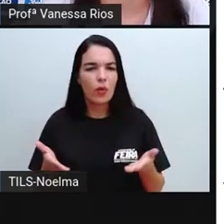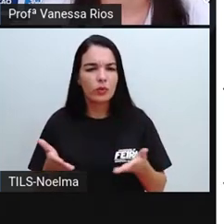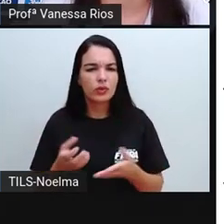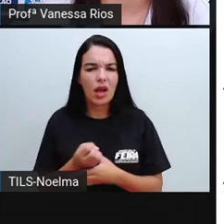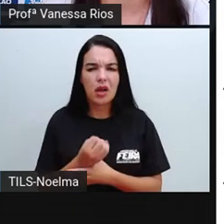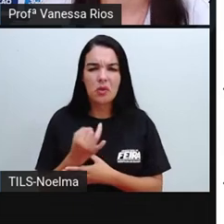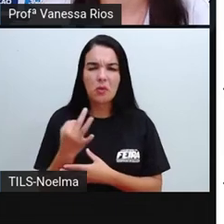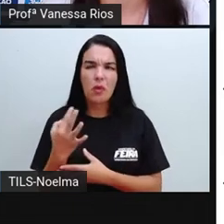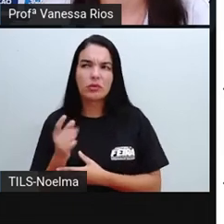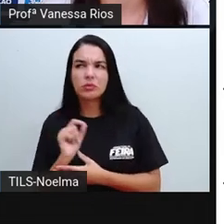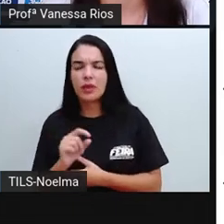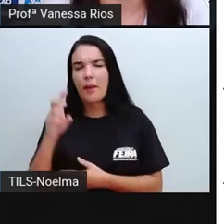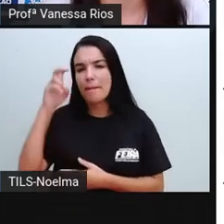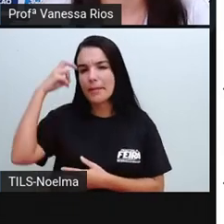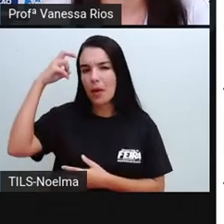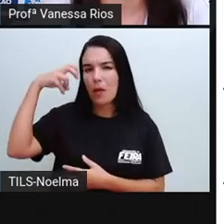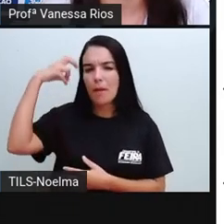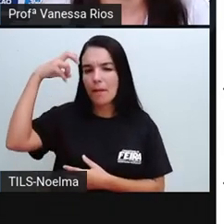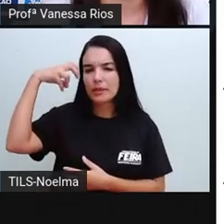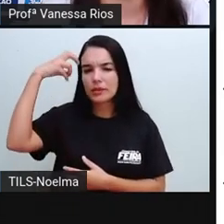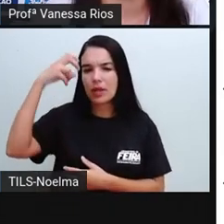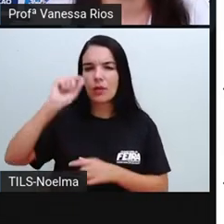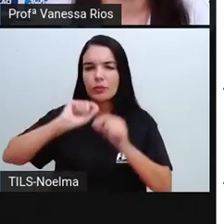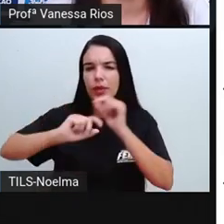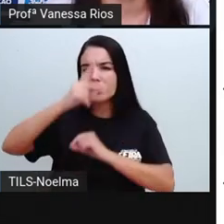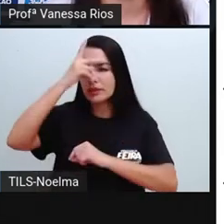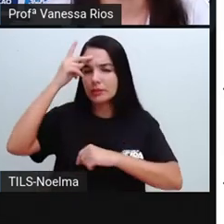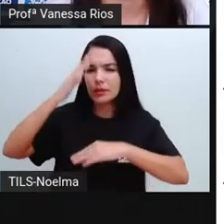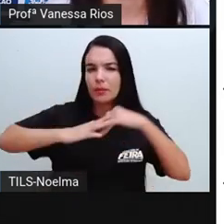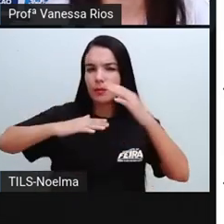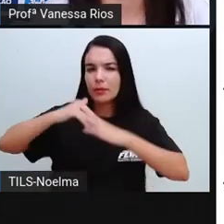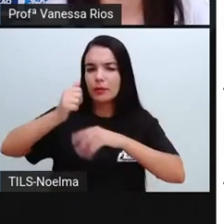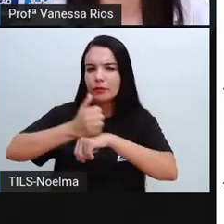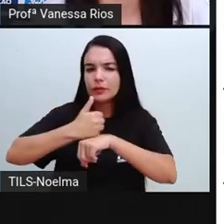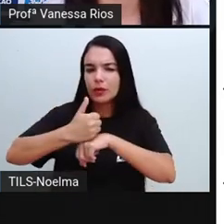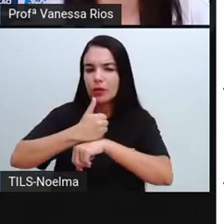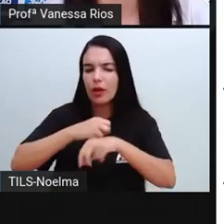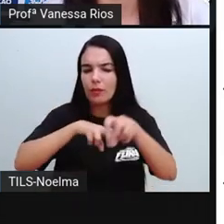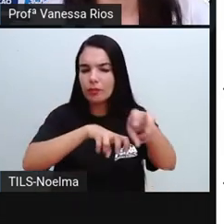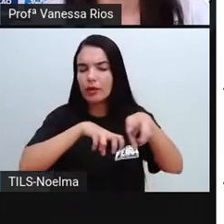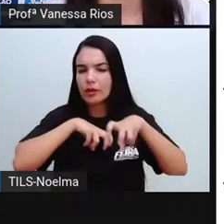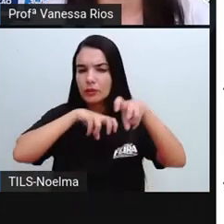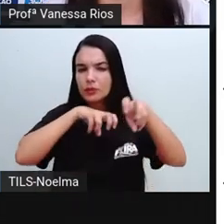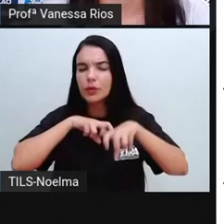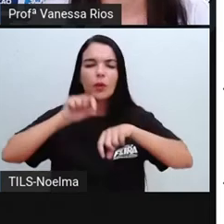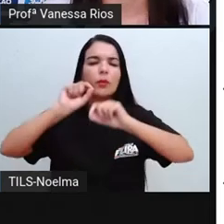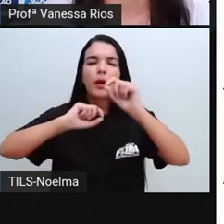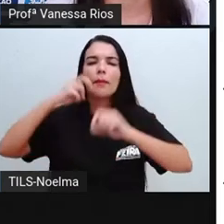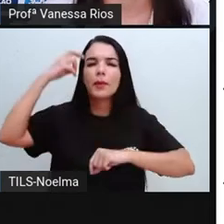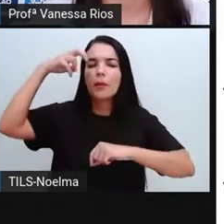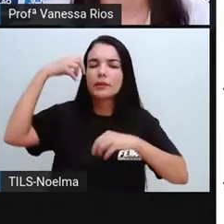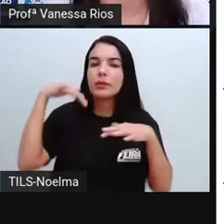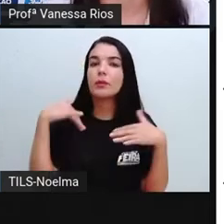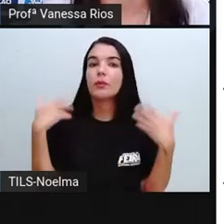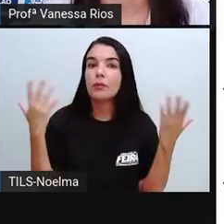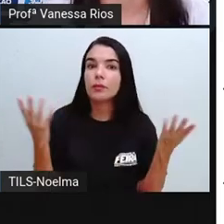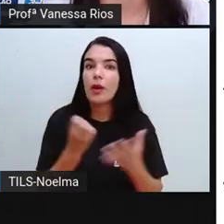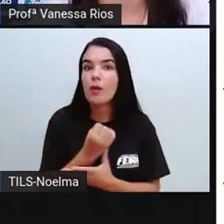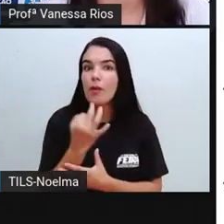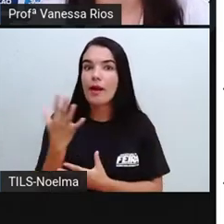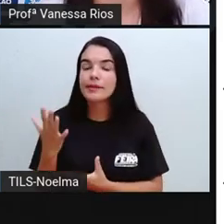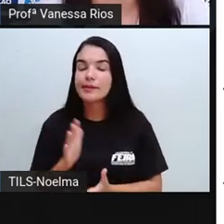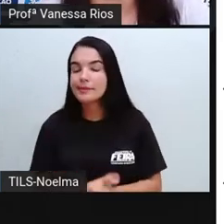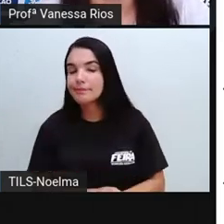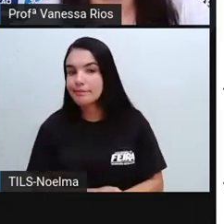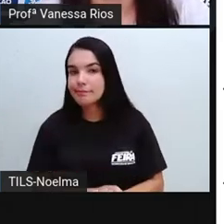quais são as preocupações dos agricultores? Então, a gente já percebe aí que a reflexão é observar que